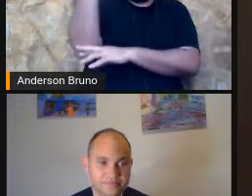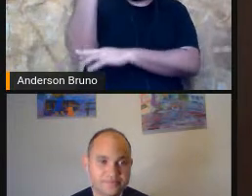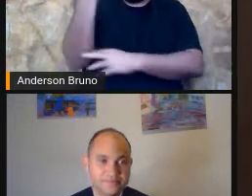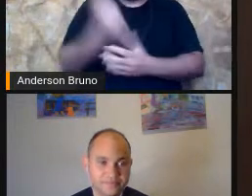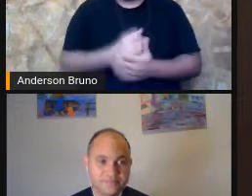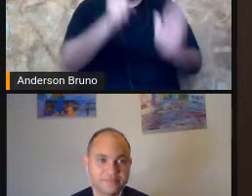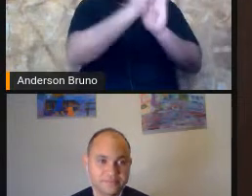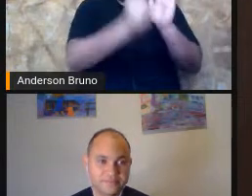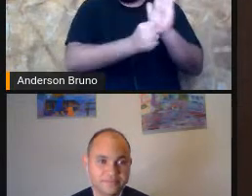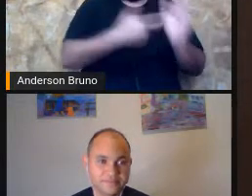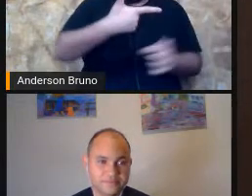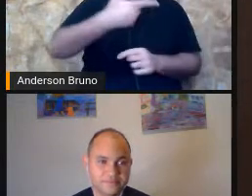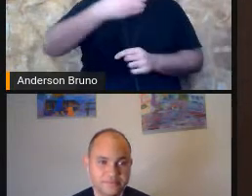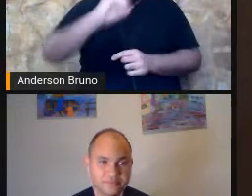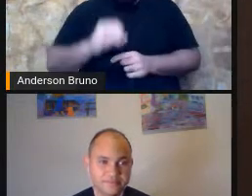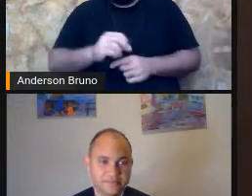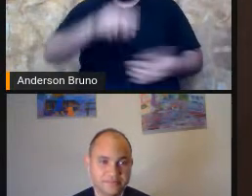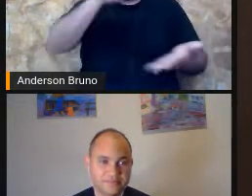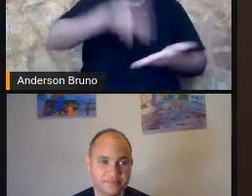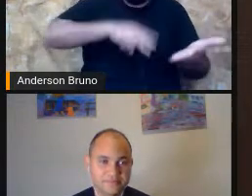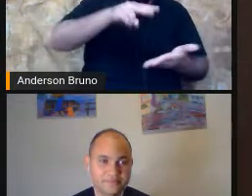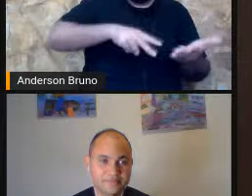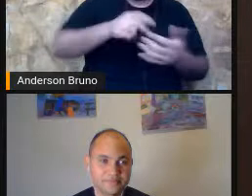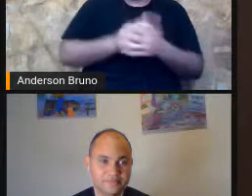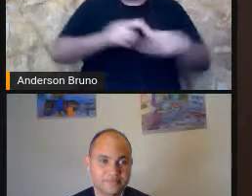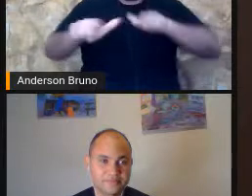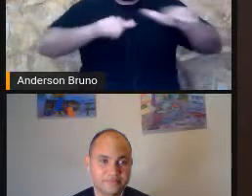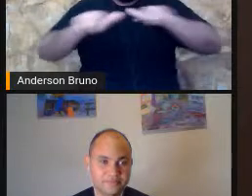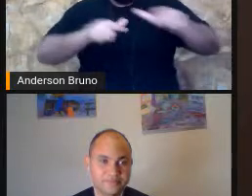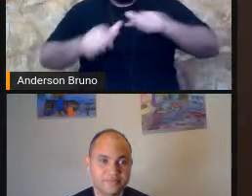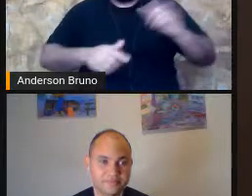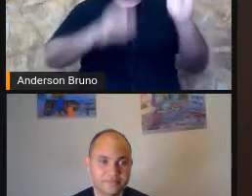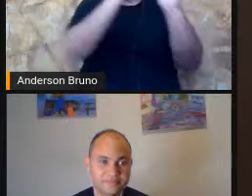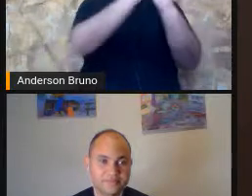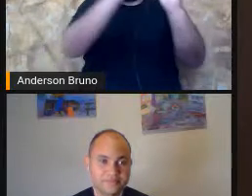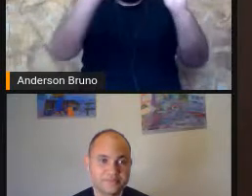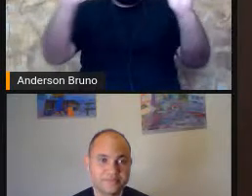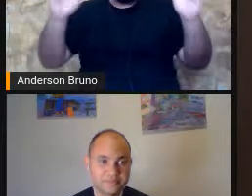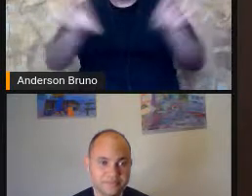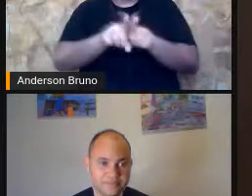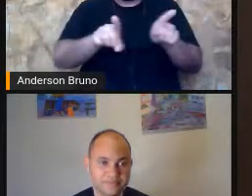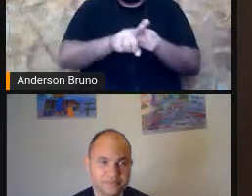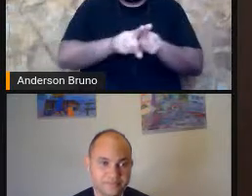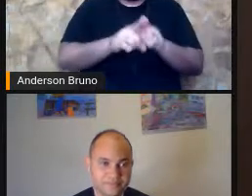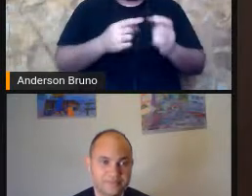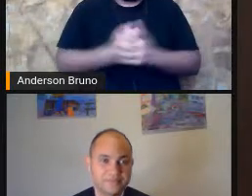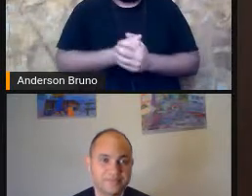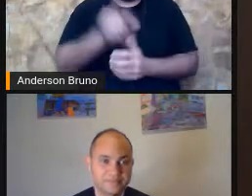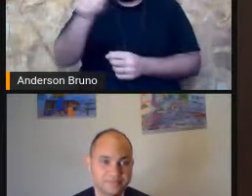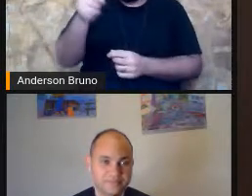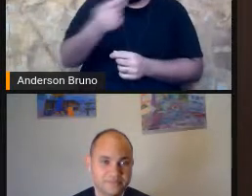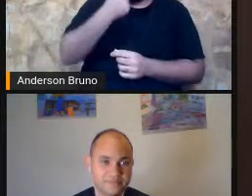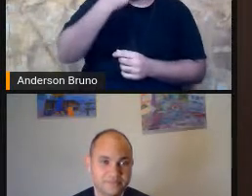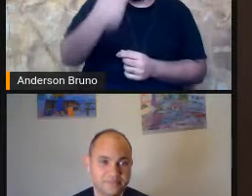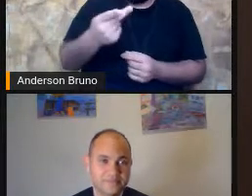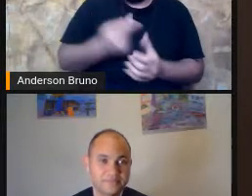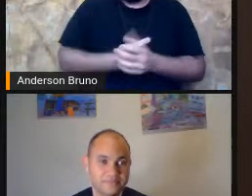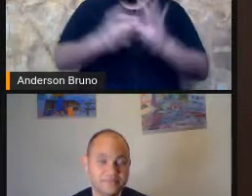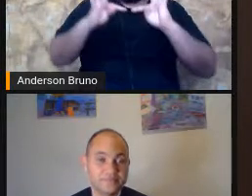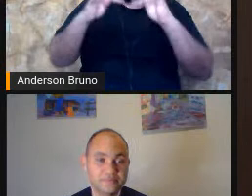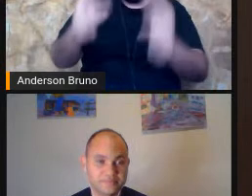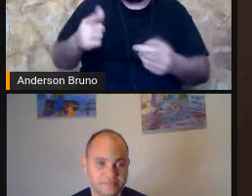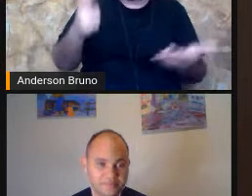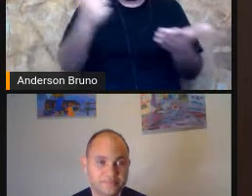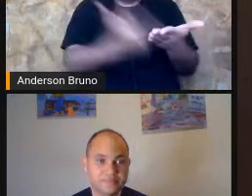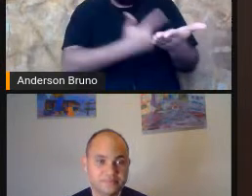Ele lia, trabalhou numa biblioteca Tomou conta de uma grande biblioteca Ele dizia que todos aqueles livros Lá pra